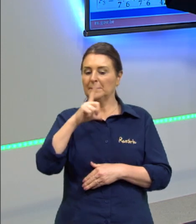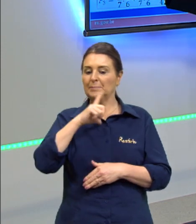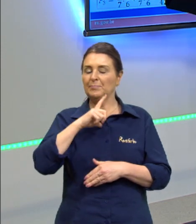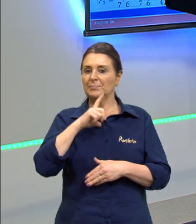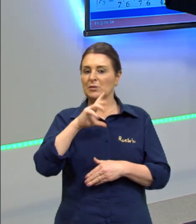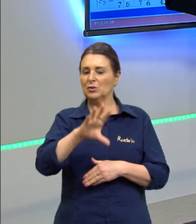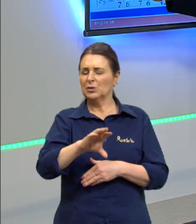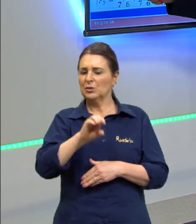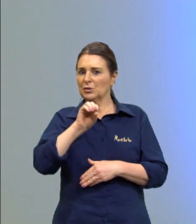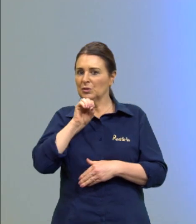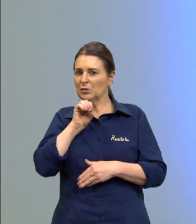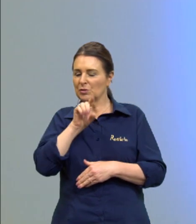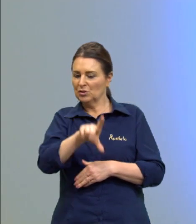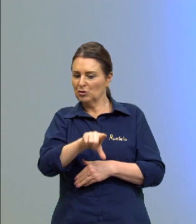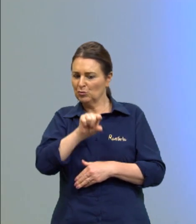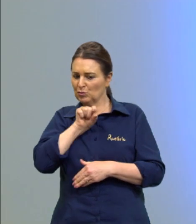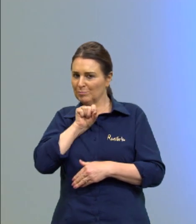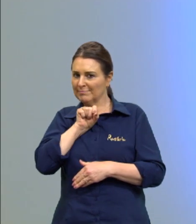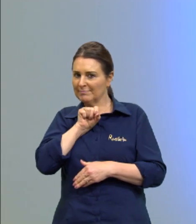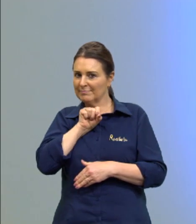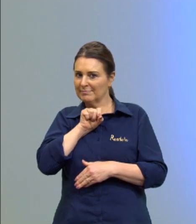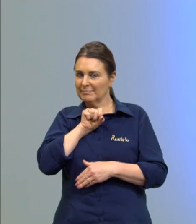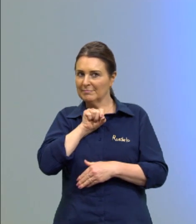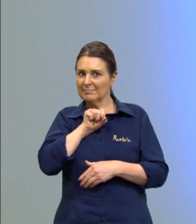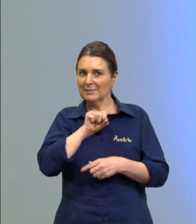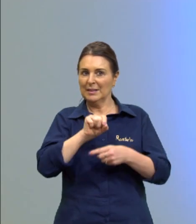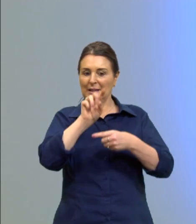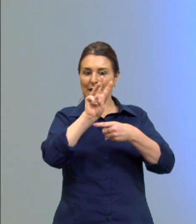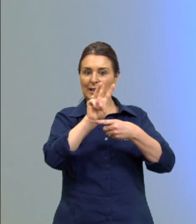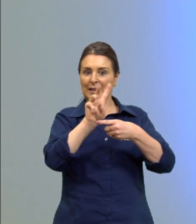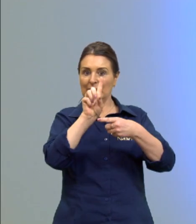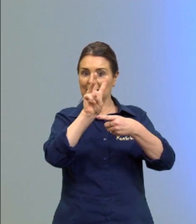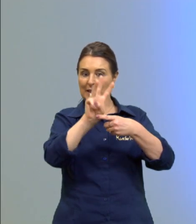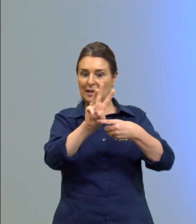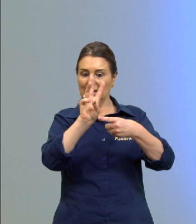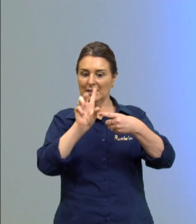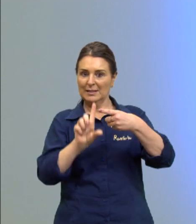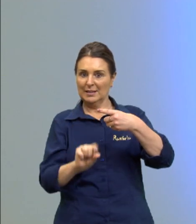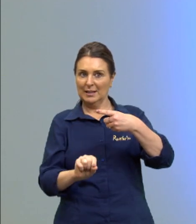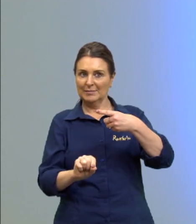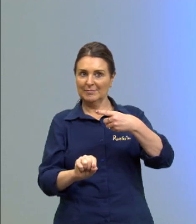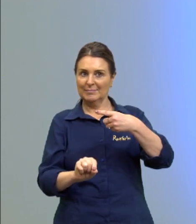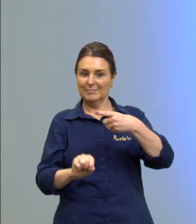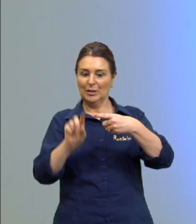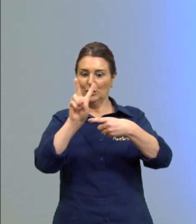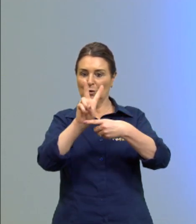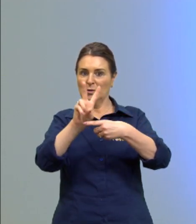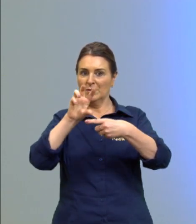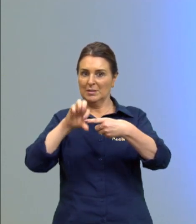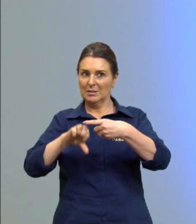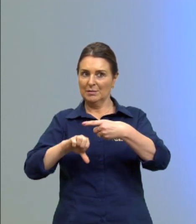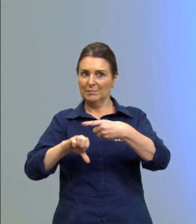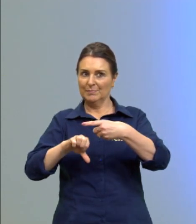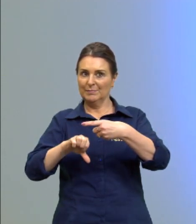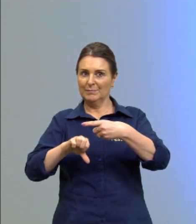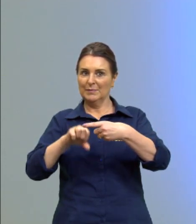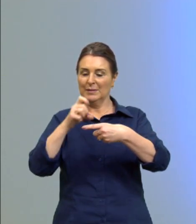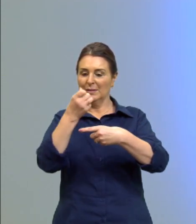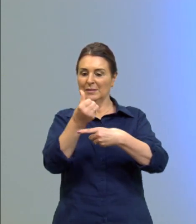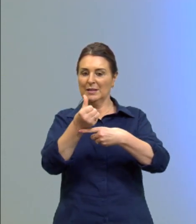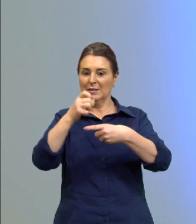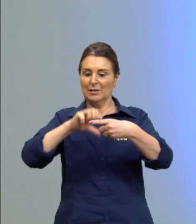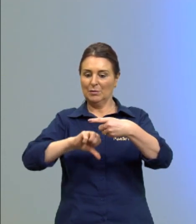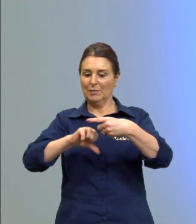tenho que tirar na primeira eu tenho três para dez e na segunda já retirei uma dois para as nove logo seis